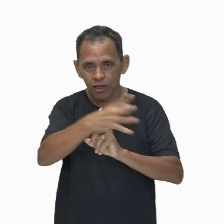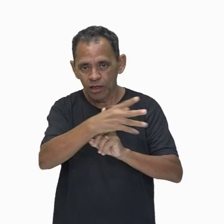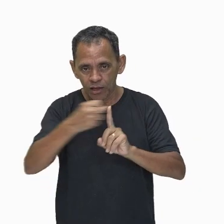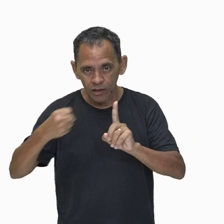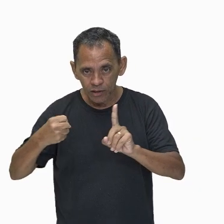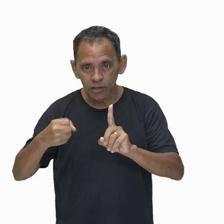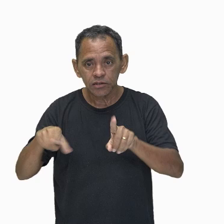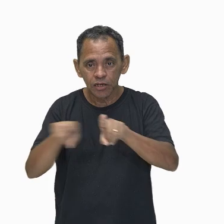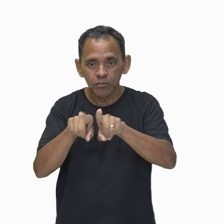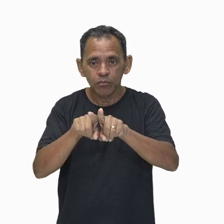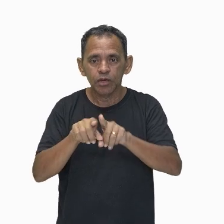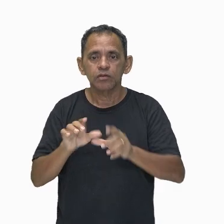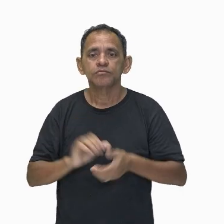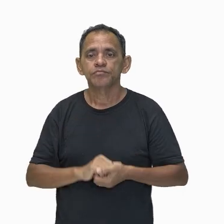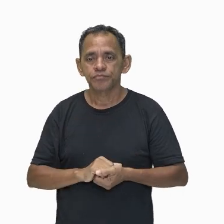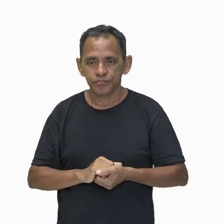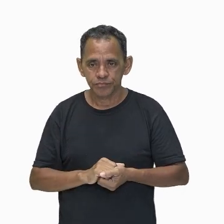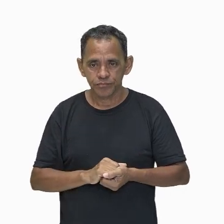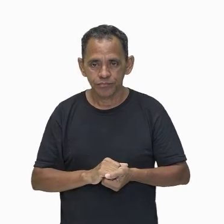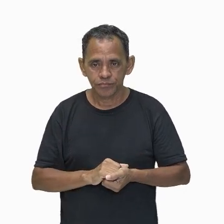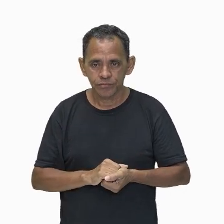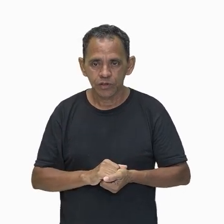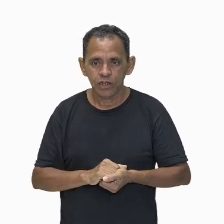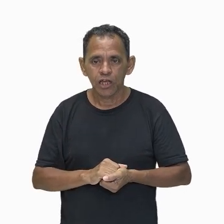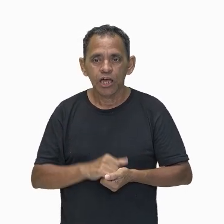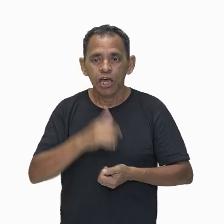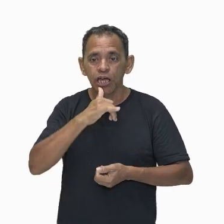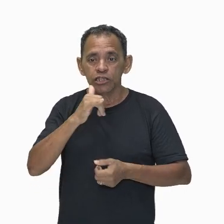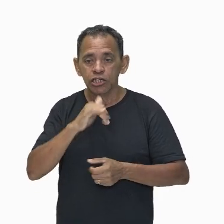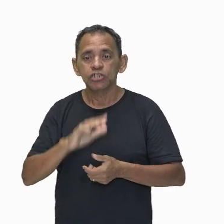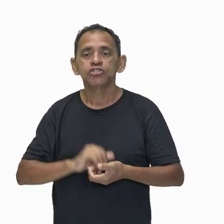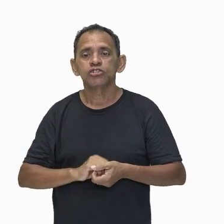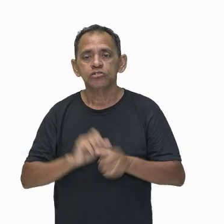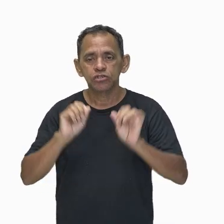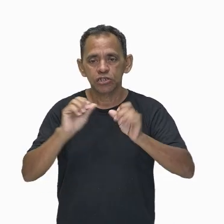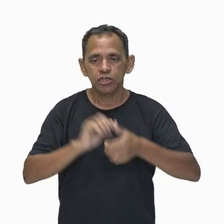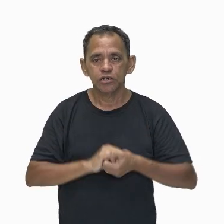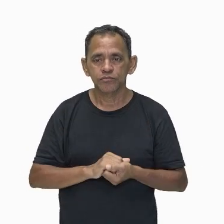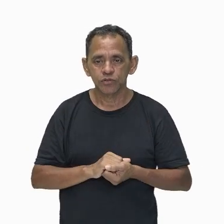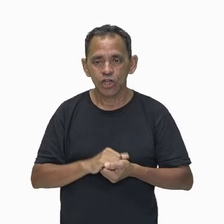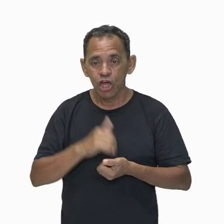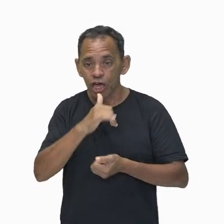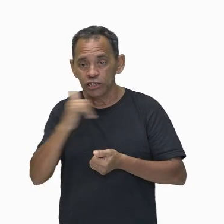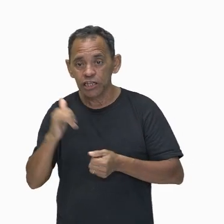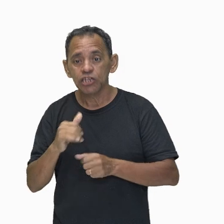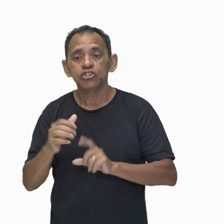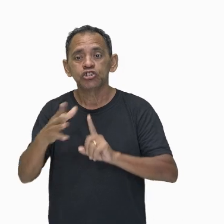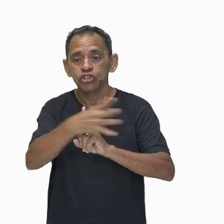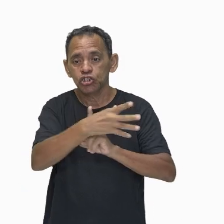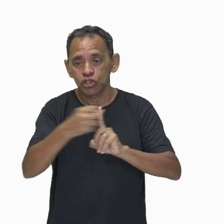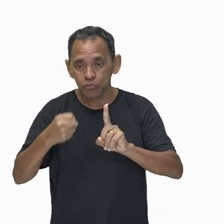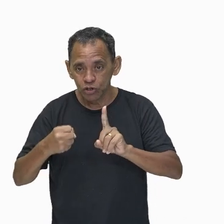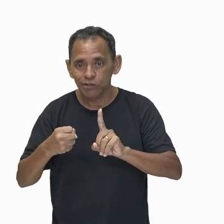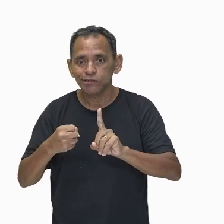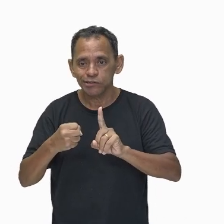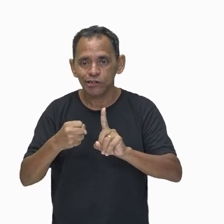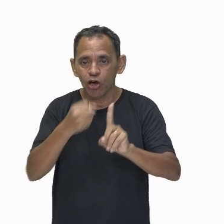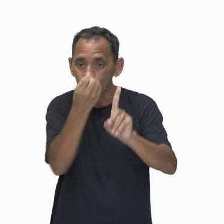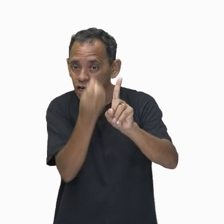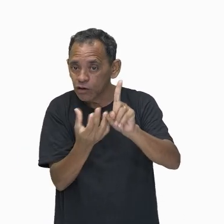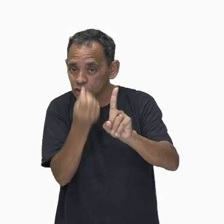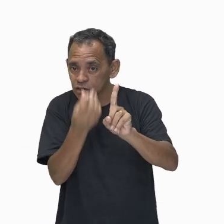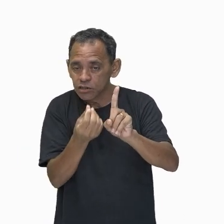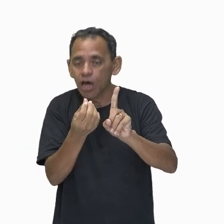Dá só uma olhada. A energia potencial gravitacional, ela está relacionada a uma energia armazenada